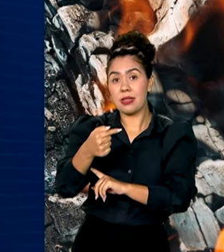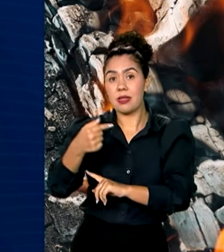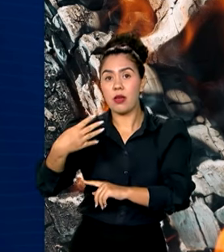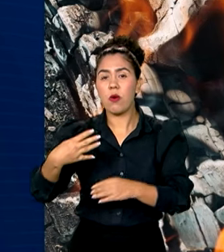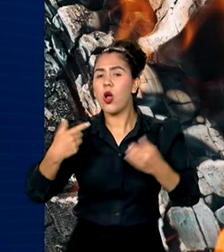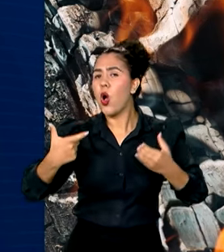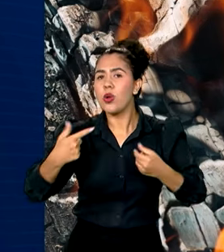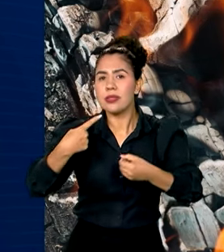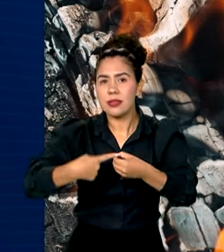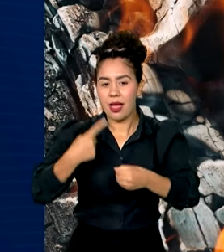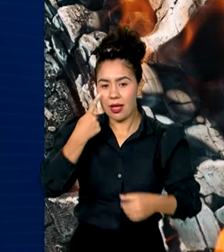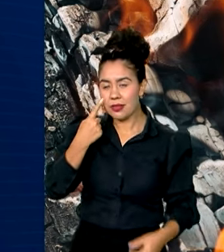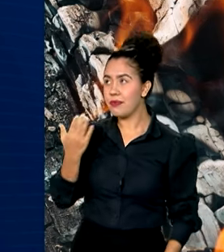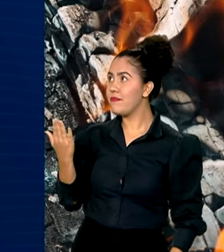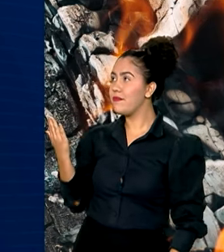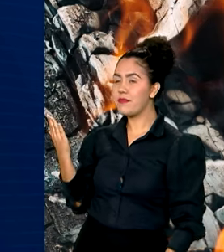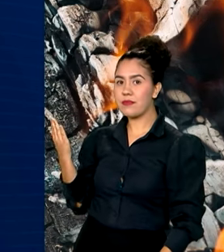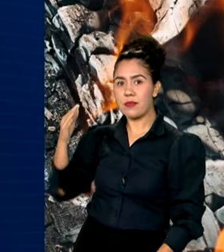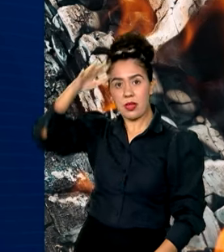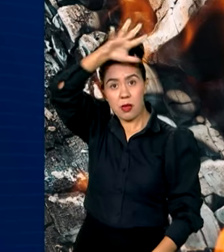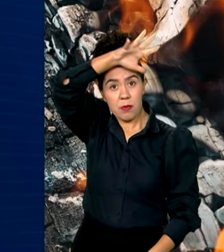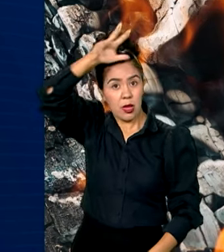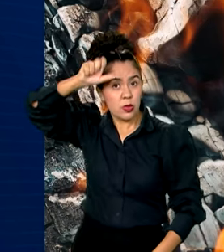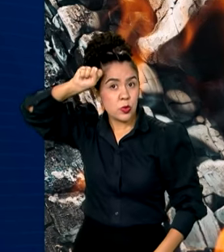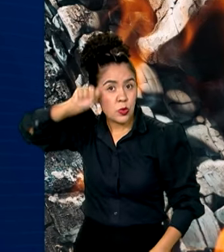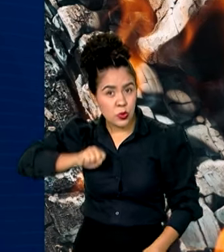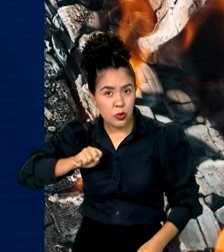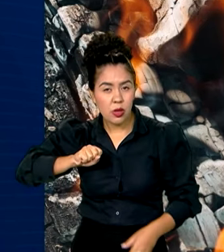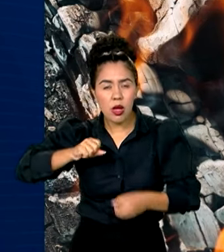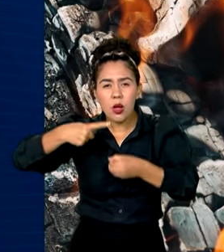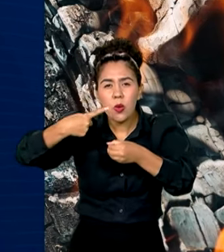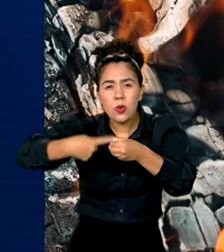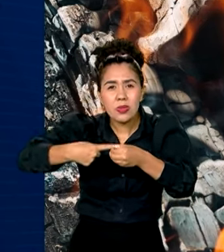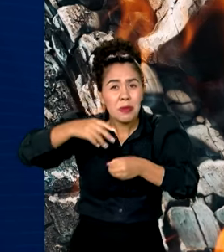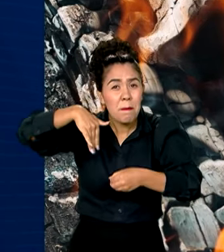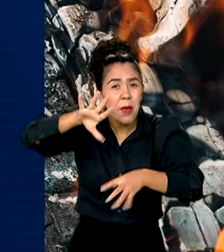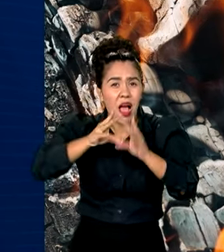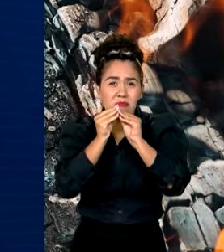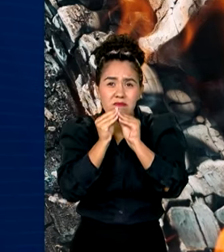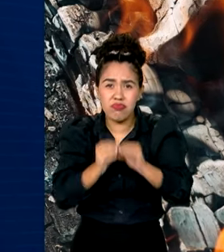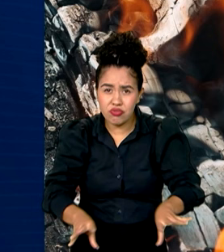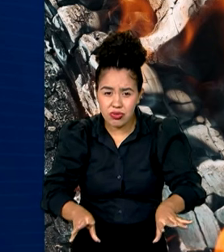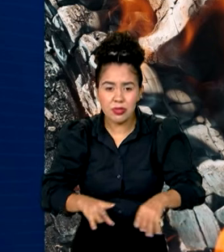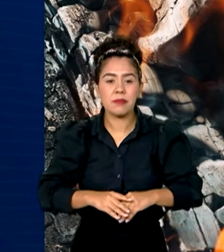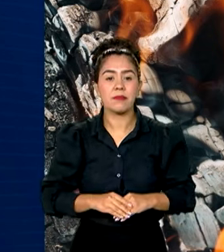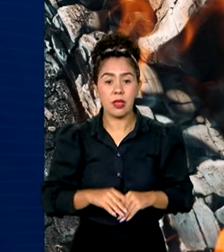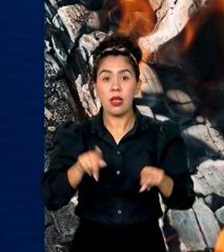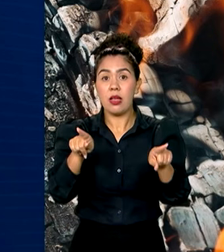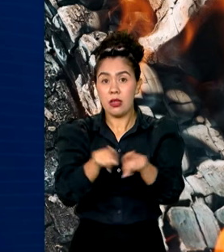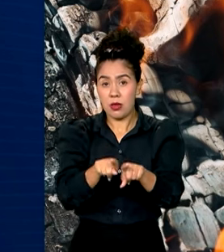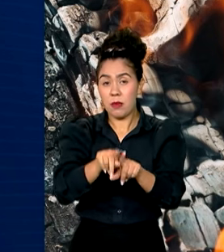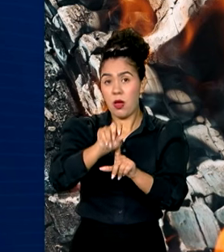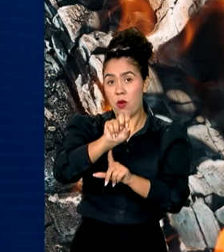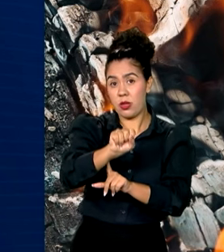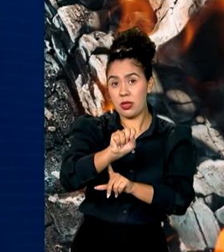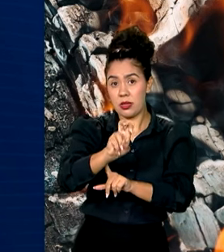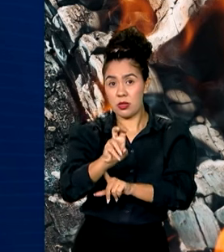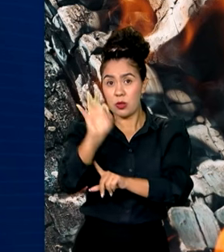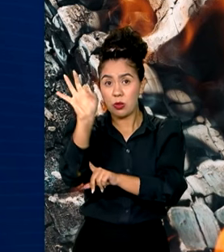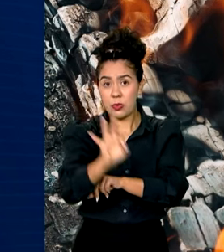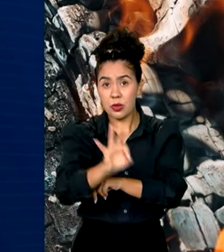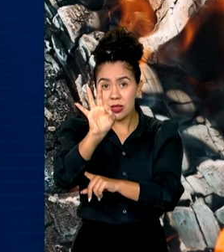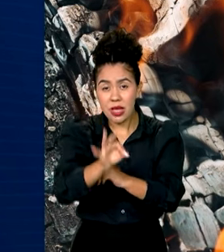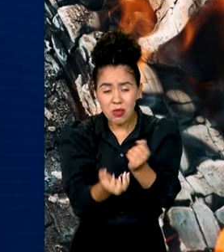de Corumbá, em Mato Grosso do Sul, município mais afetado. 85% das